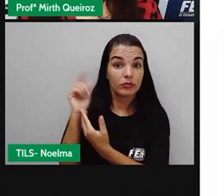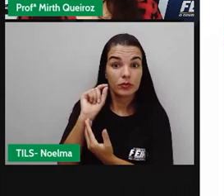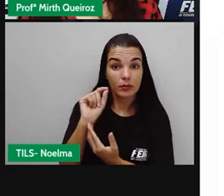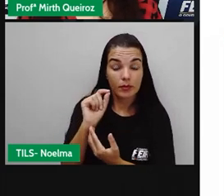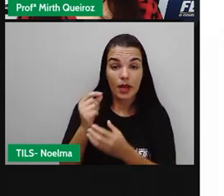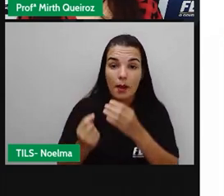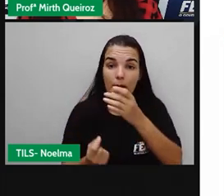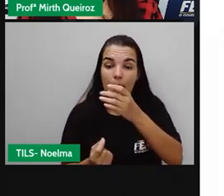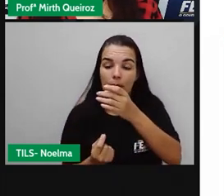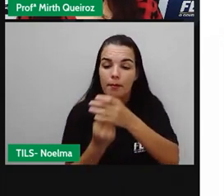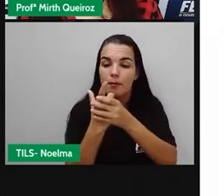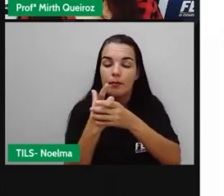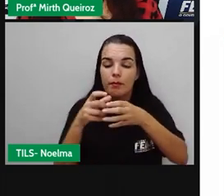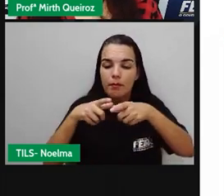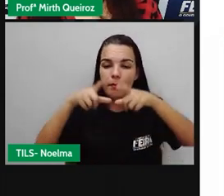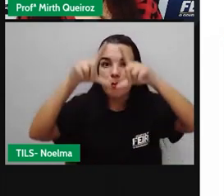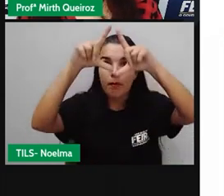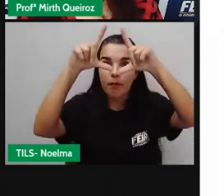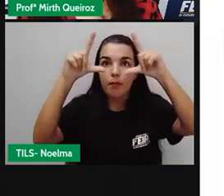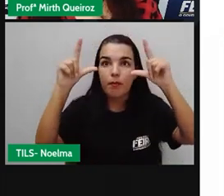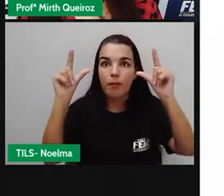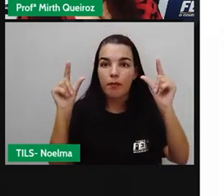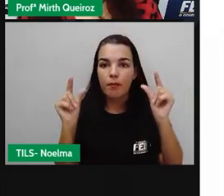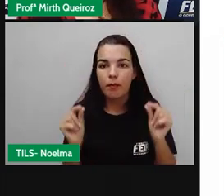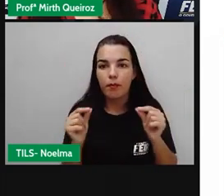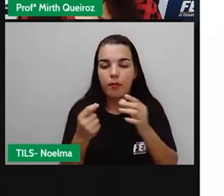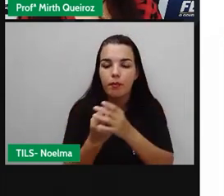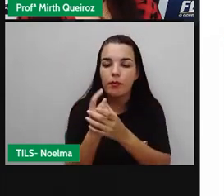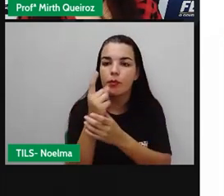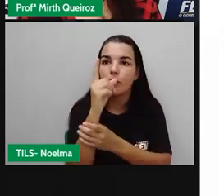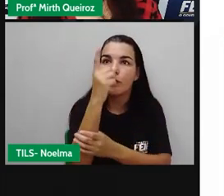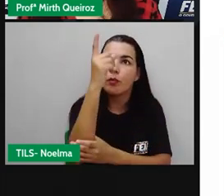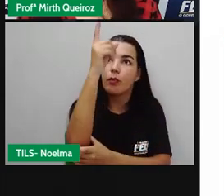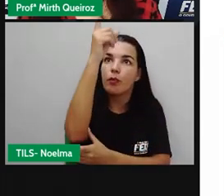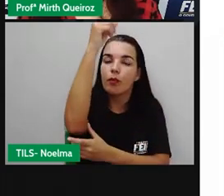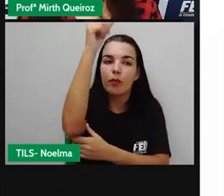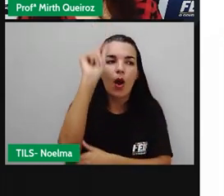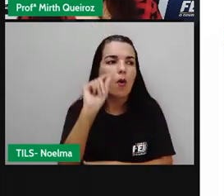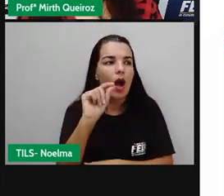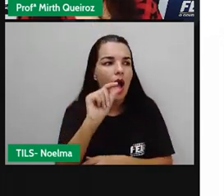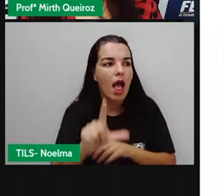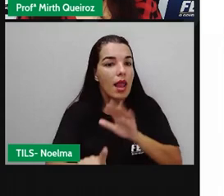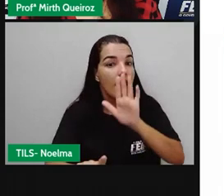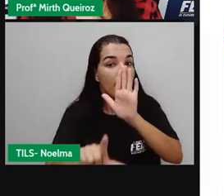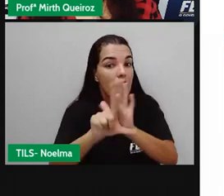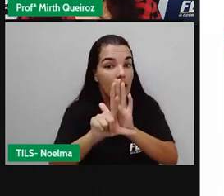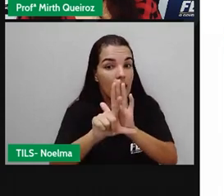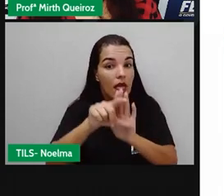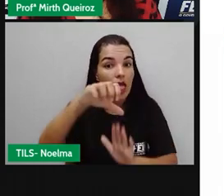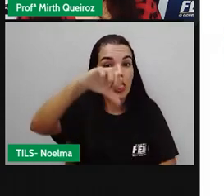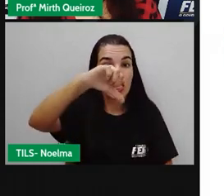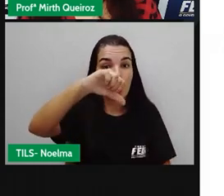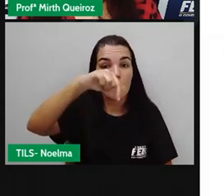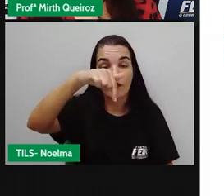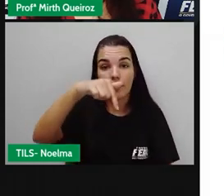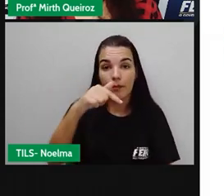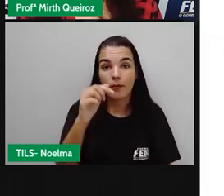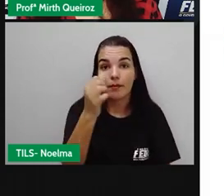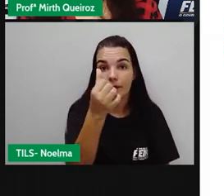vocês sabiam que de acordo com a nova lei de crimes ambientais, que é a lei número 9065,